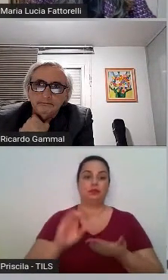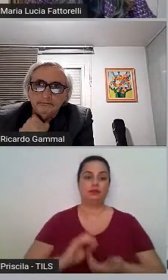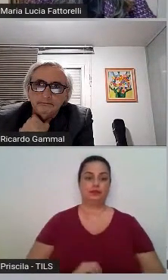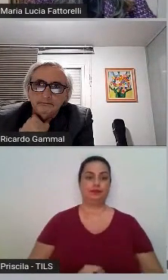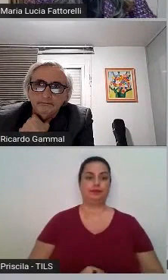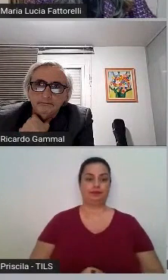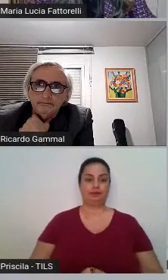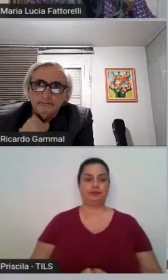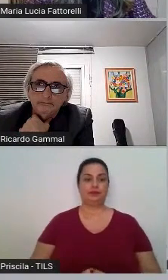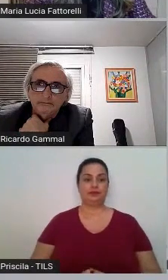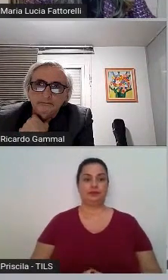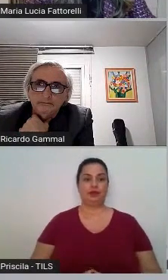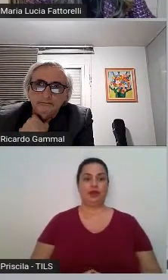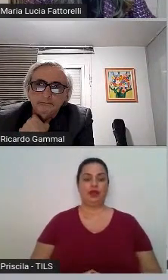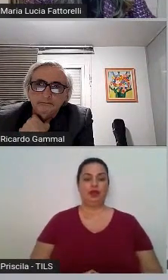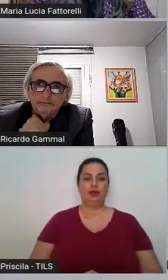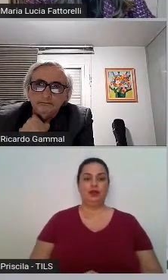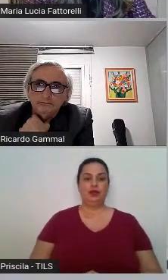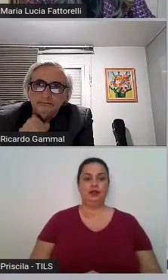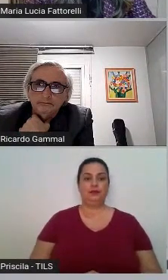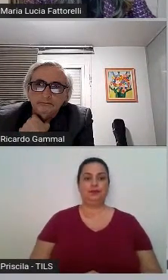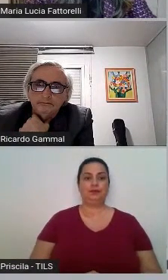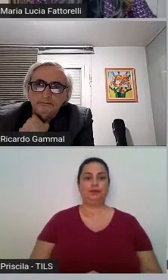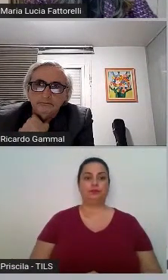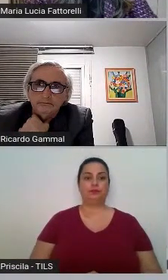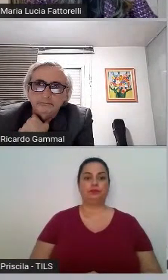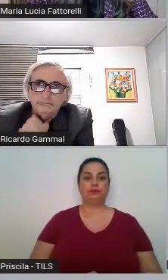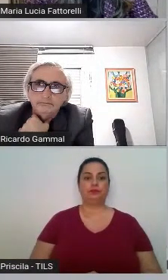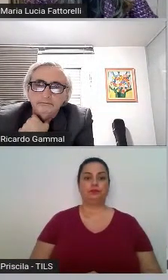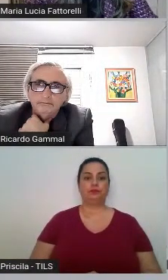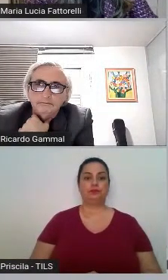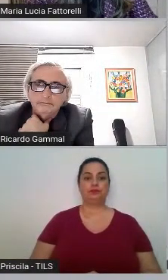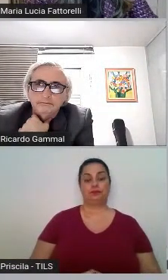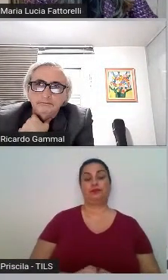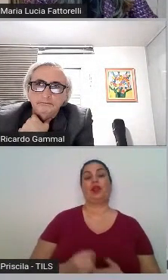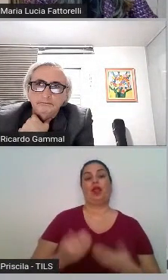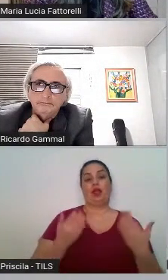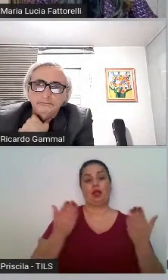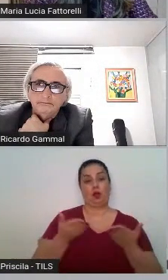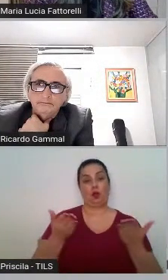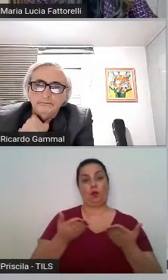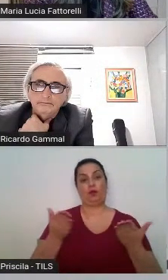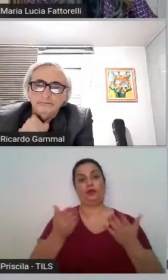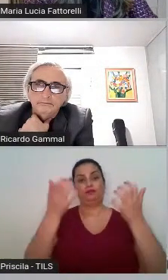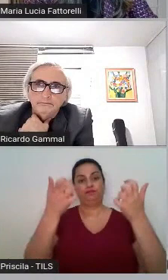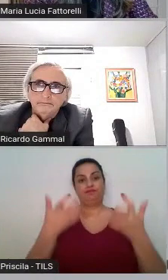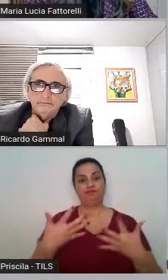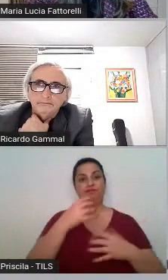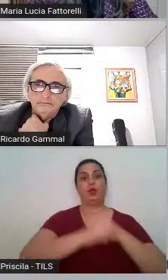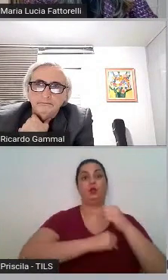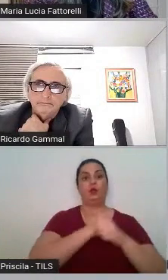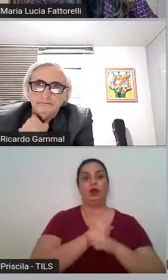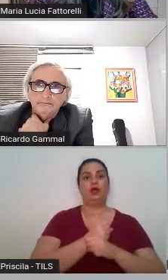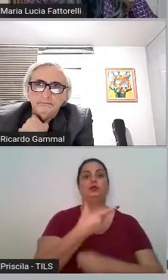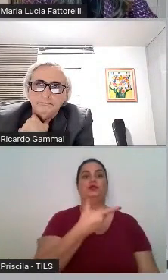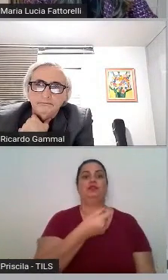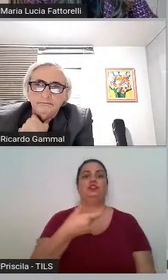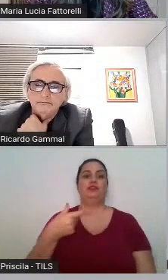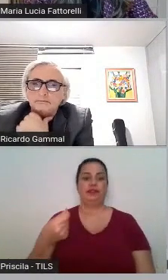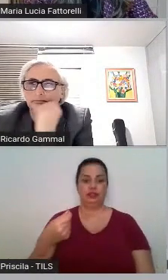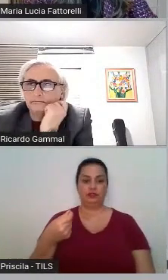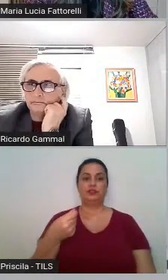aí nós chegamos no ano de 2020, nós temos aí a pandemia do coronavírus